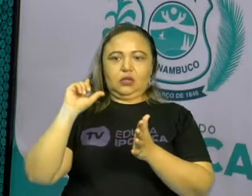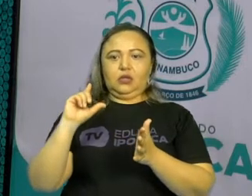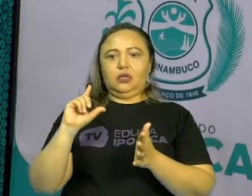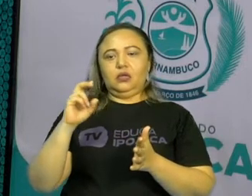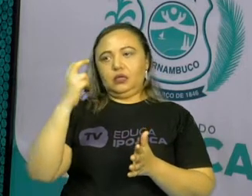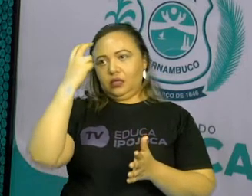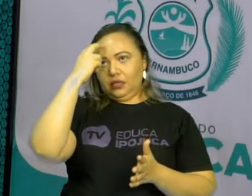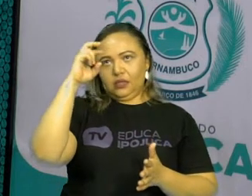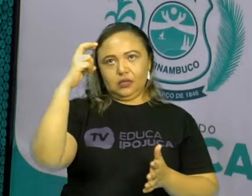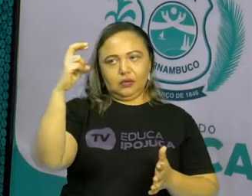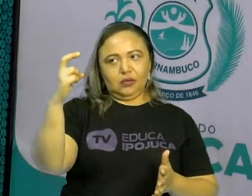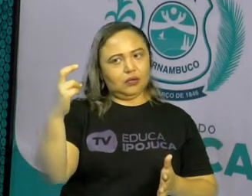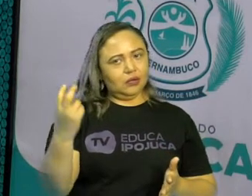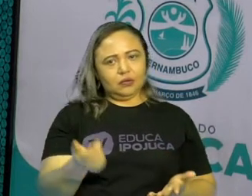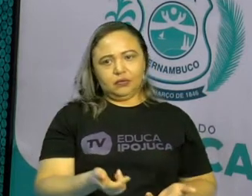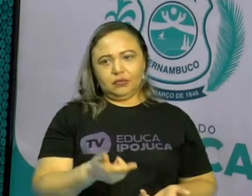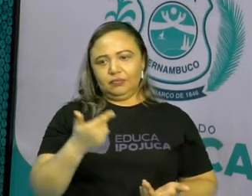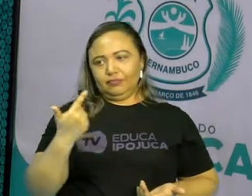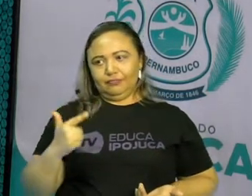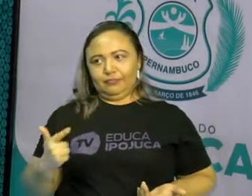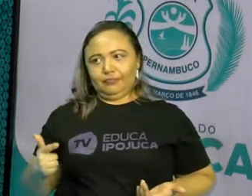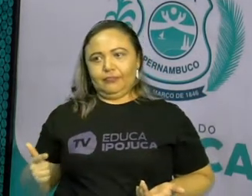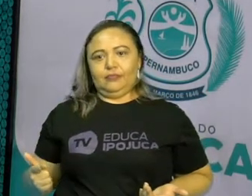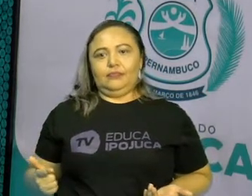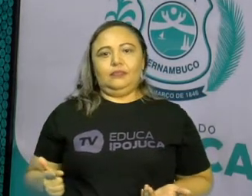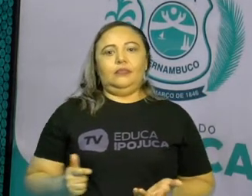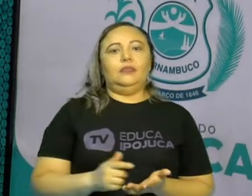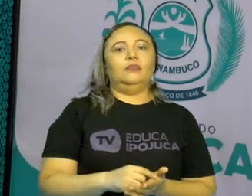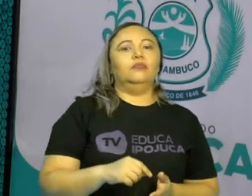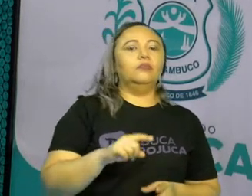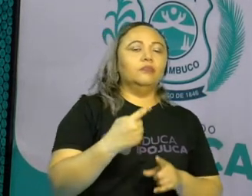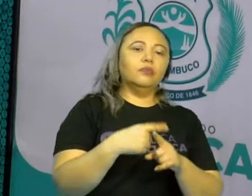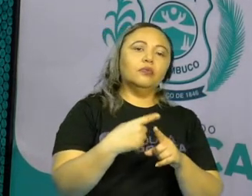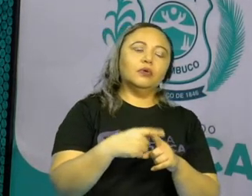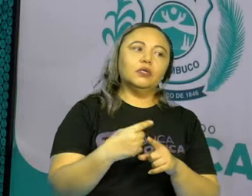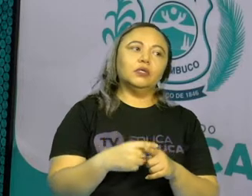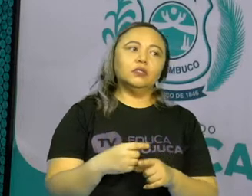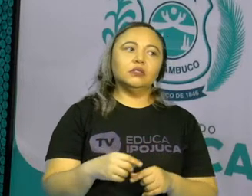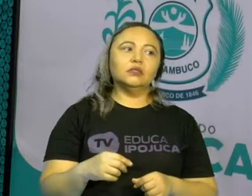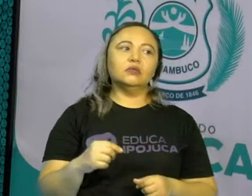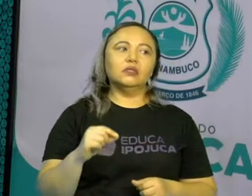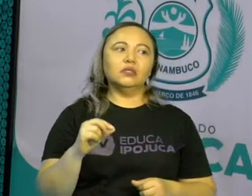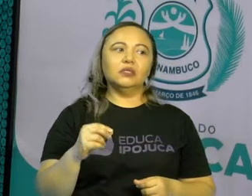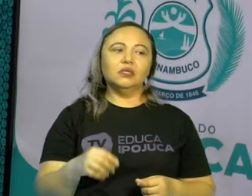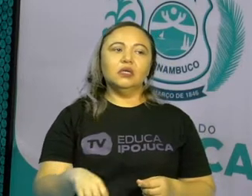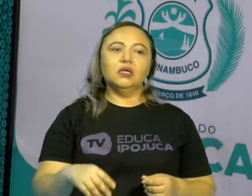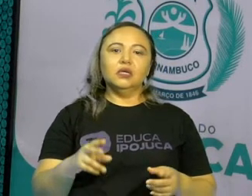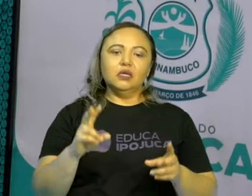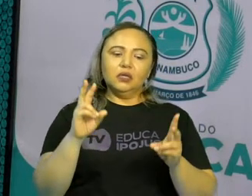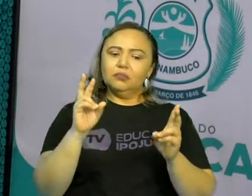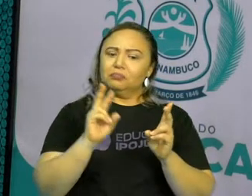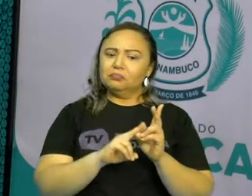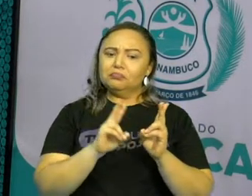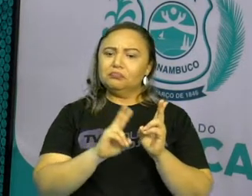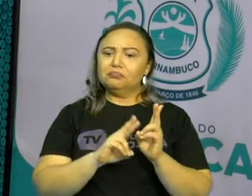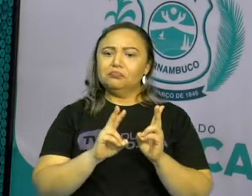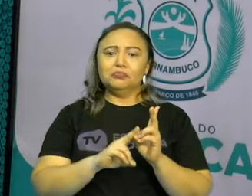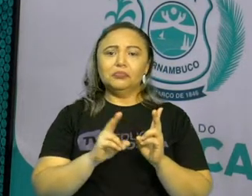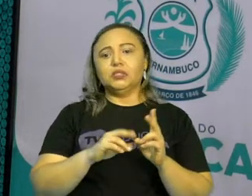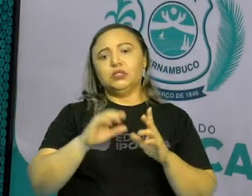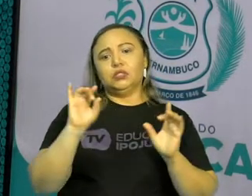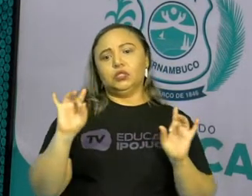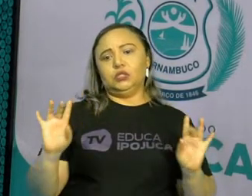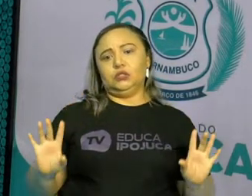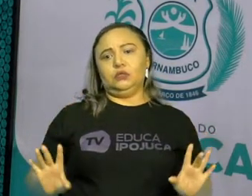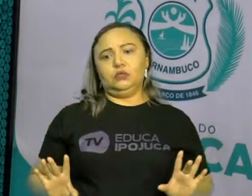seria paupérrima. Por quê? Porque só haveria aspectos indígenas e não